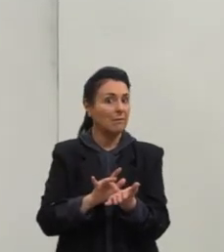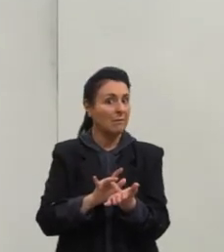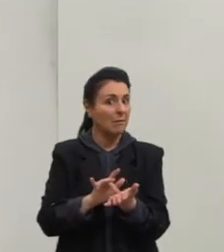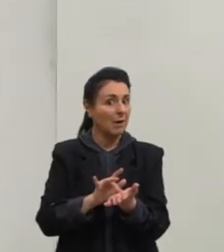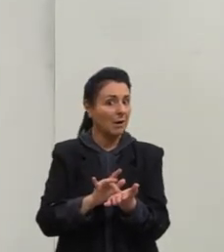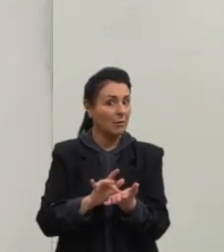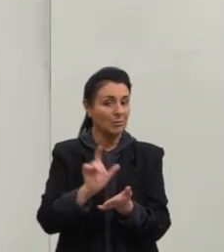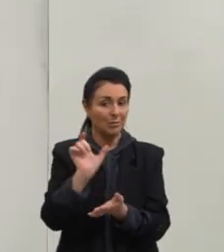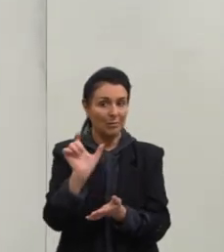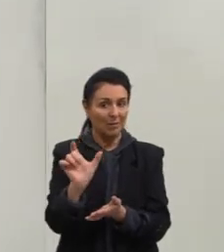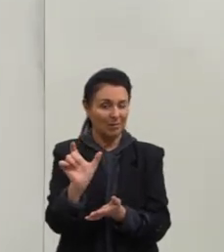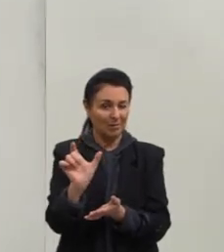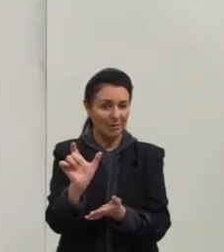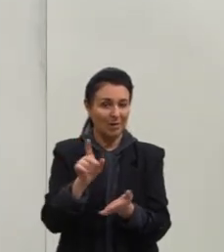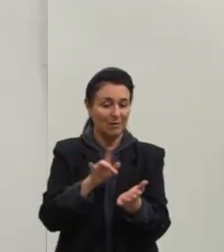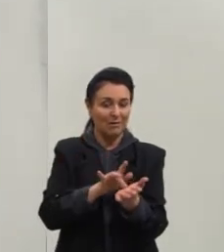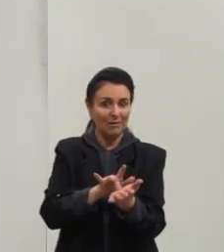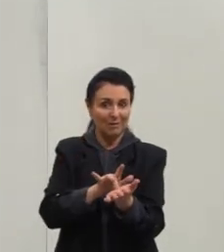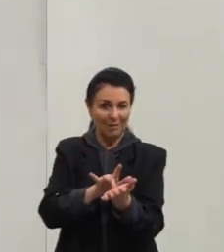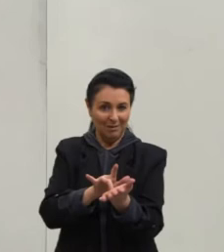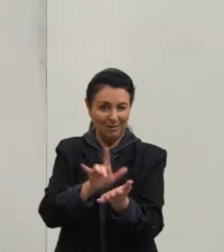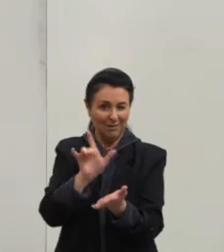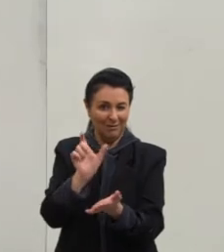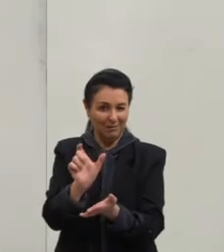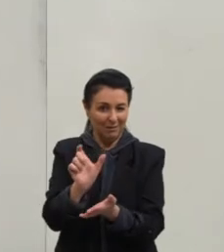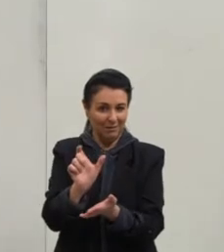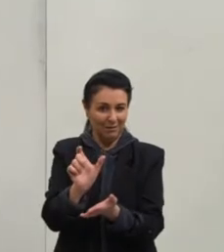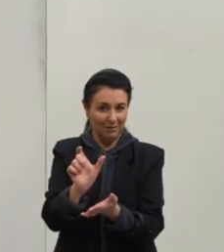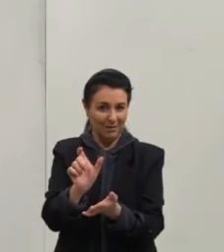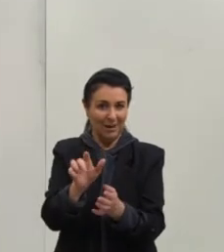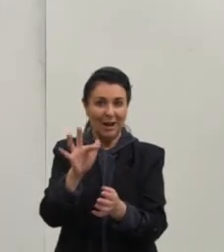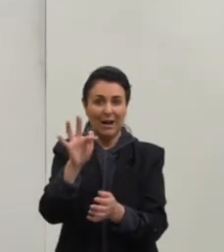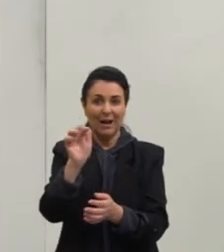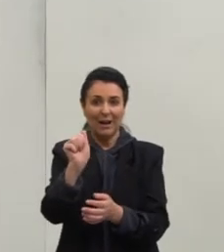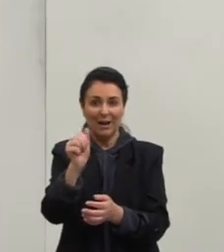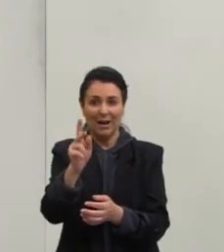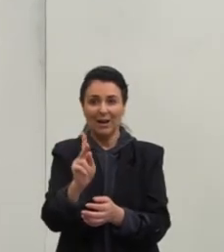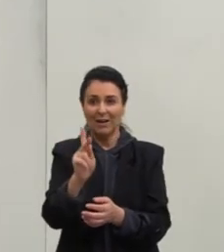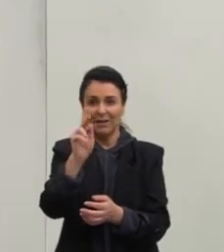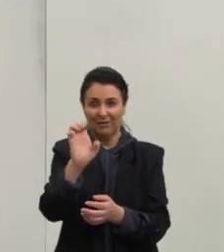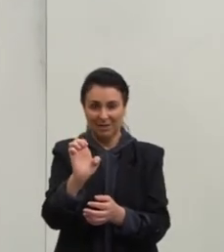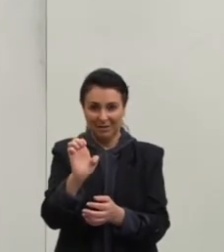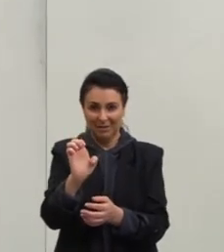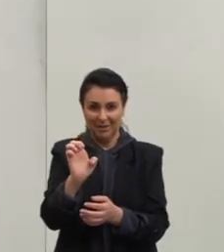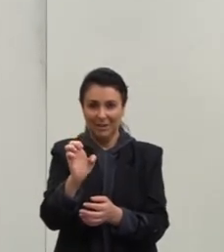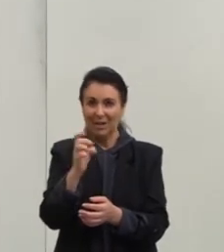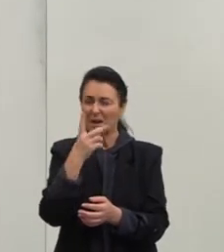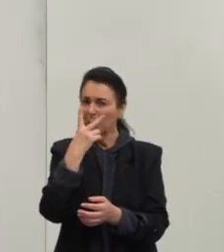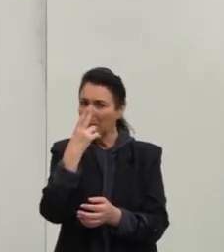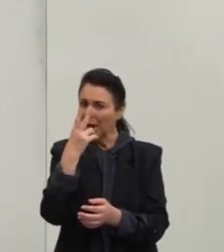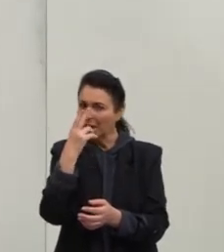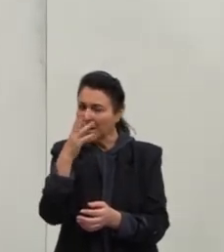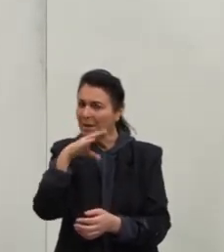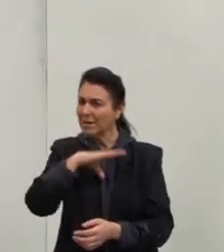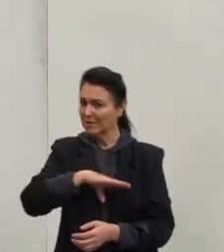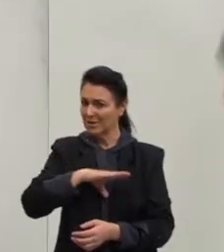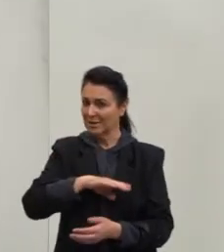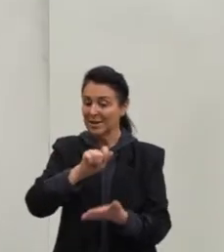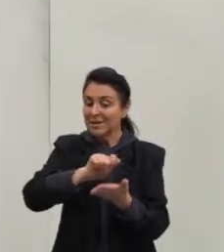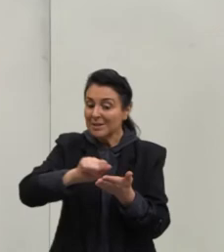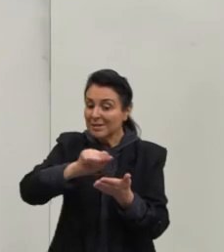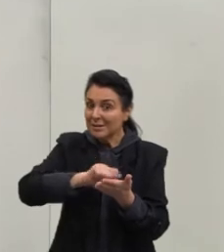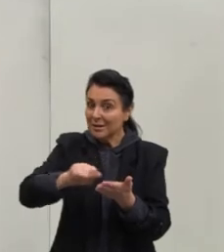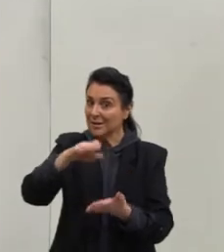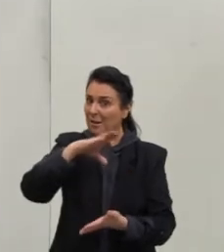As palavras falsas, vamos chamar. As palavras fake. Elas são muito próximas ao português. São escritas, às vezes, da